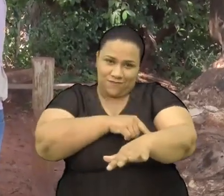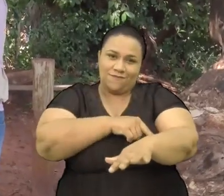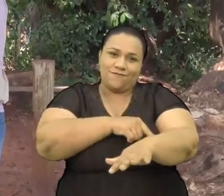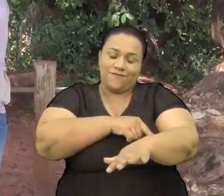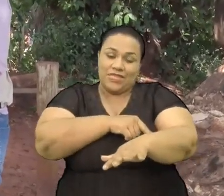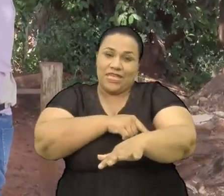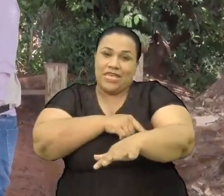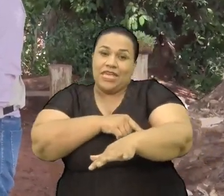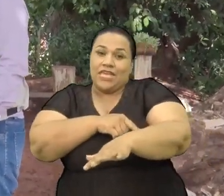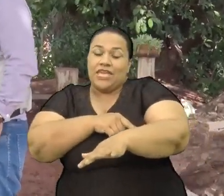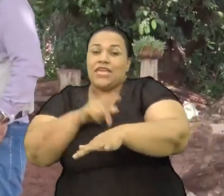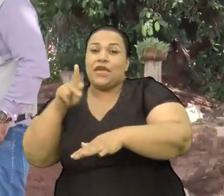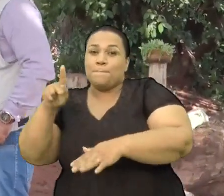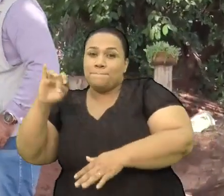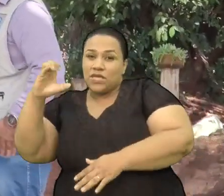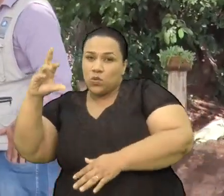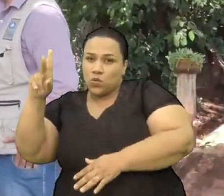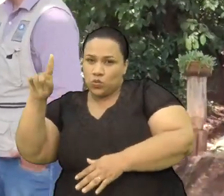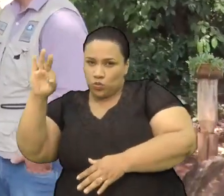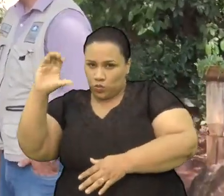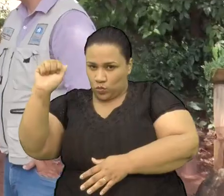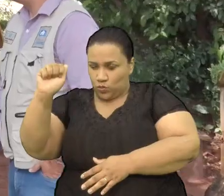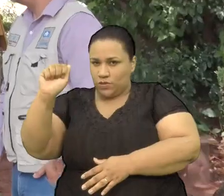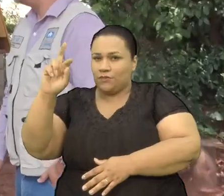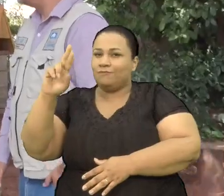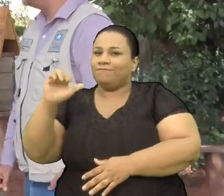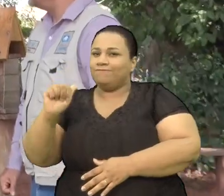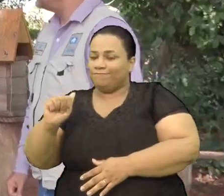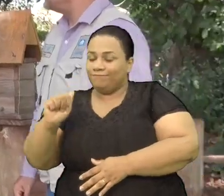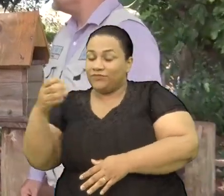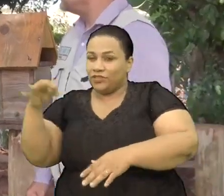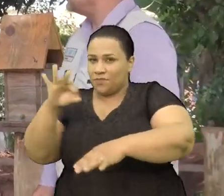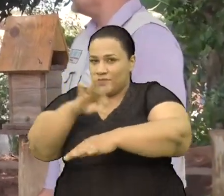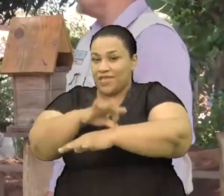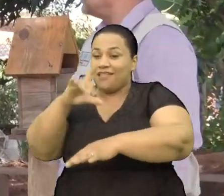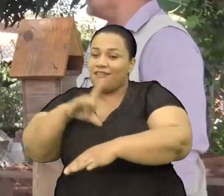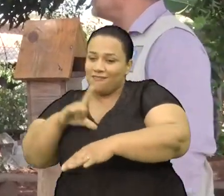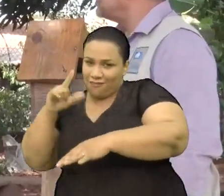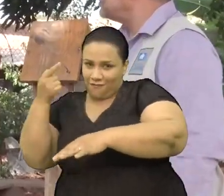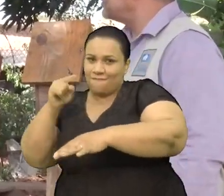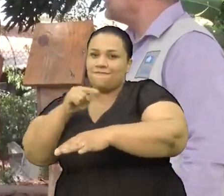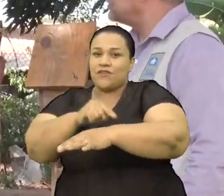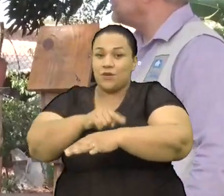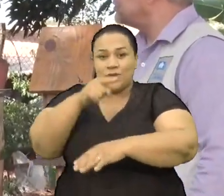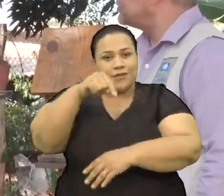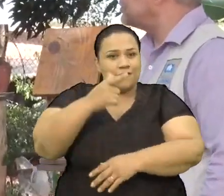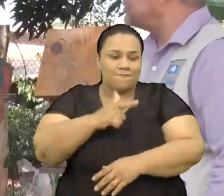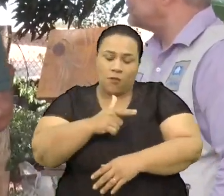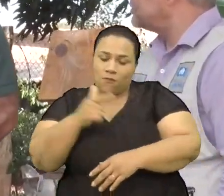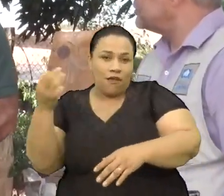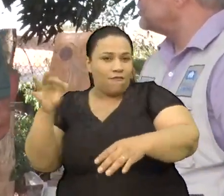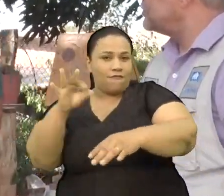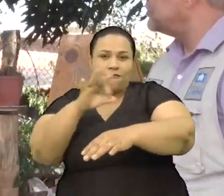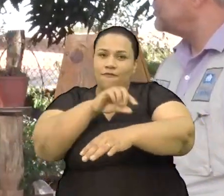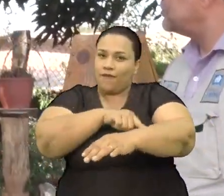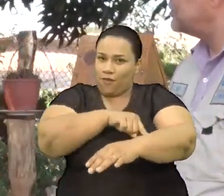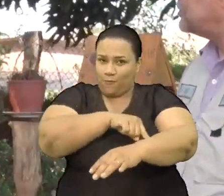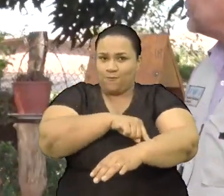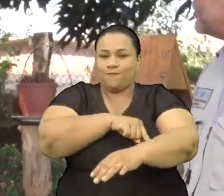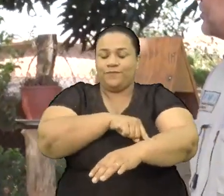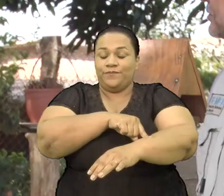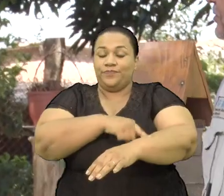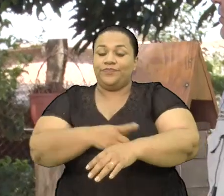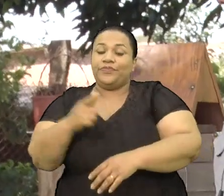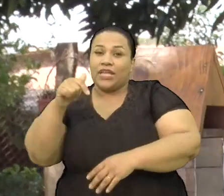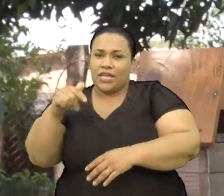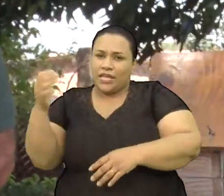abelhas Com ferrão Como nós estamos Num espaço escolar De cunho pedagógico Nós optamos Para colocar aqui As abelhas